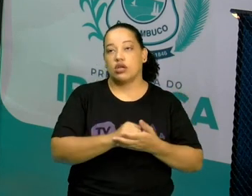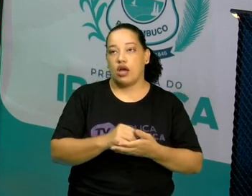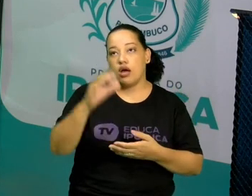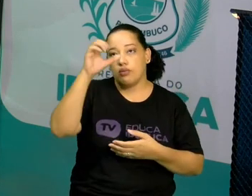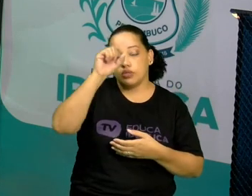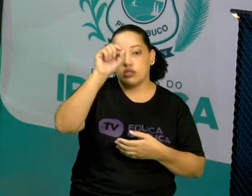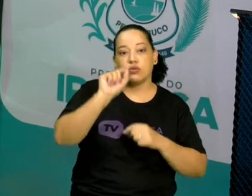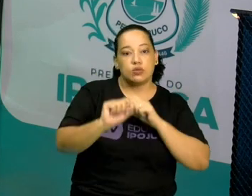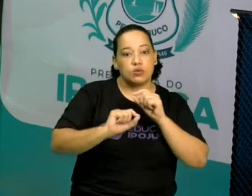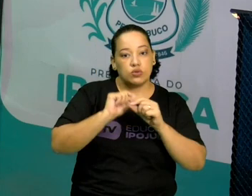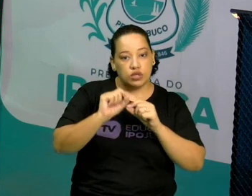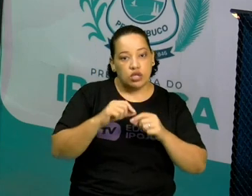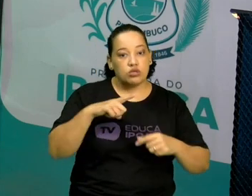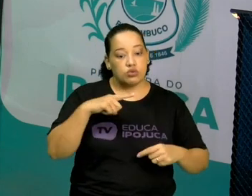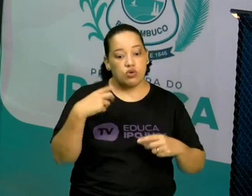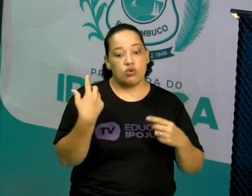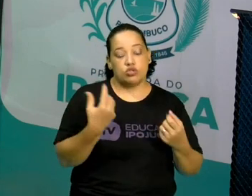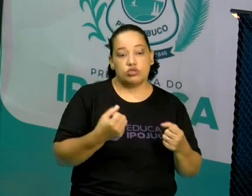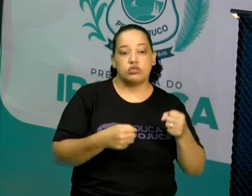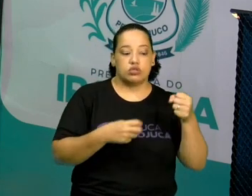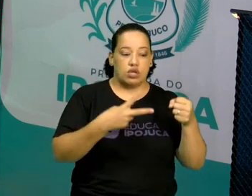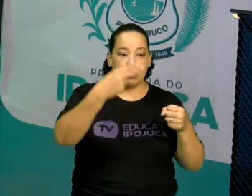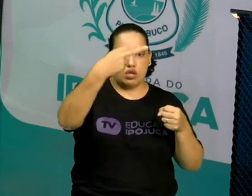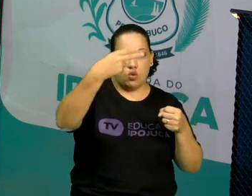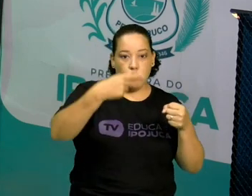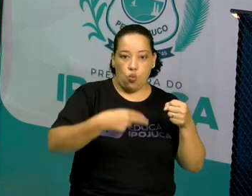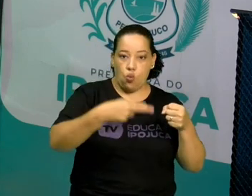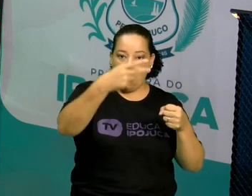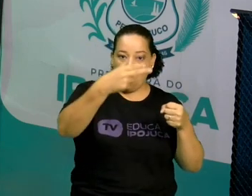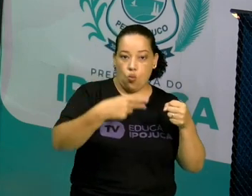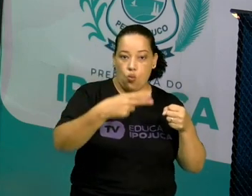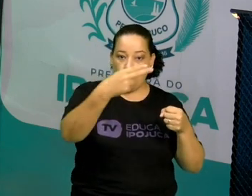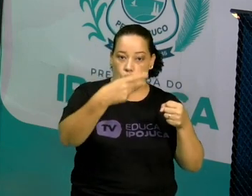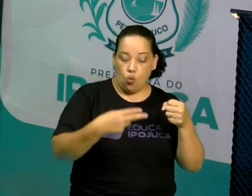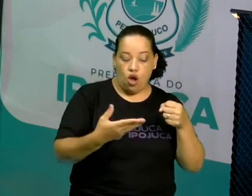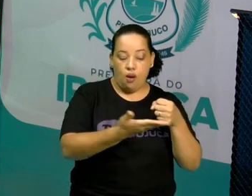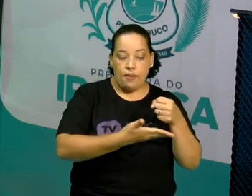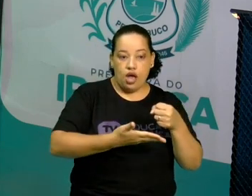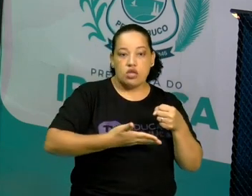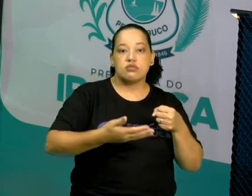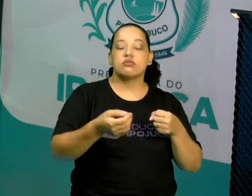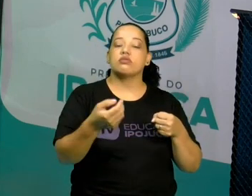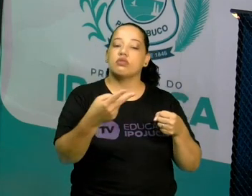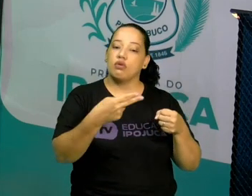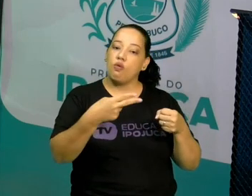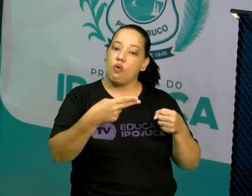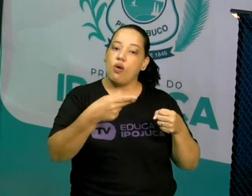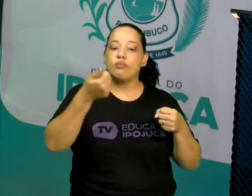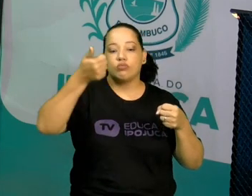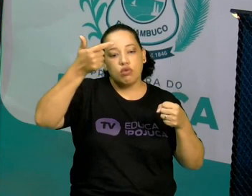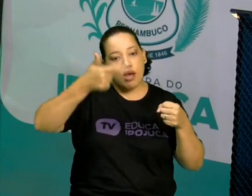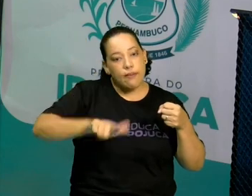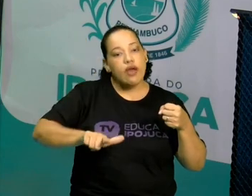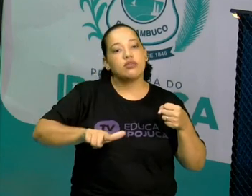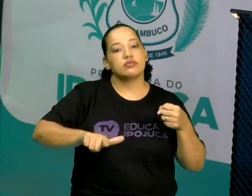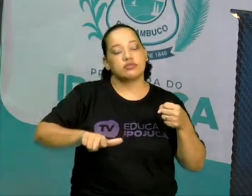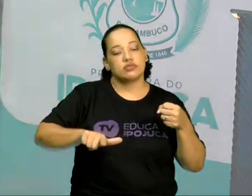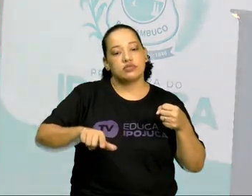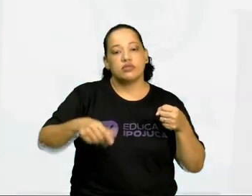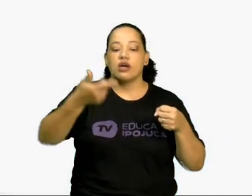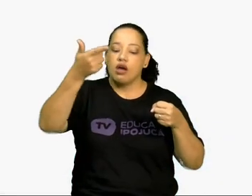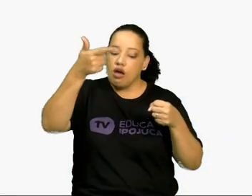quando multiplicamos potência de mesma base, então, repete-se a base, a base 10 vezes 10,